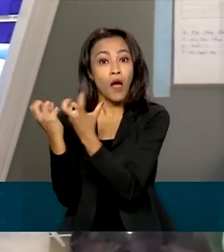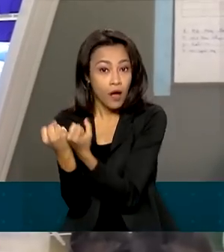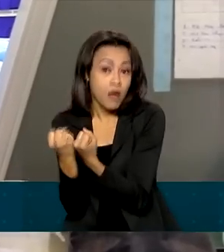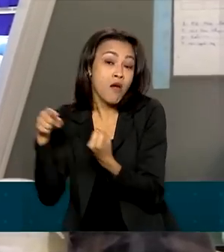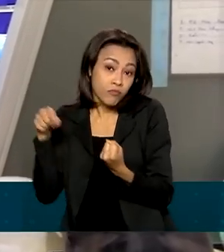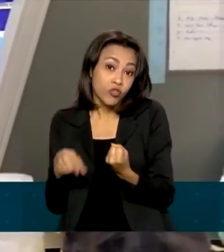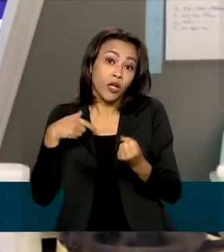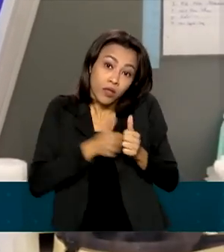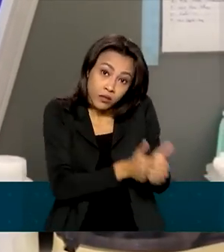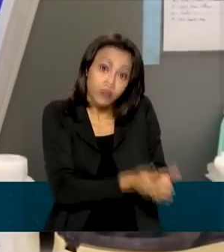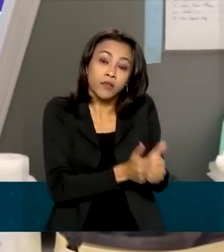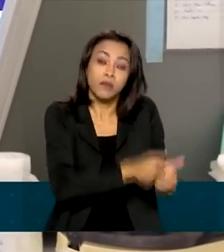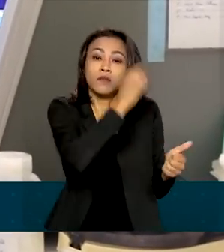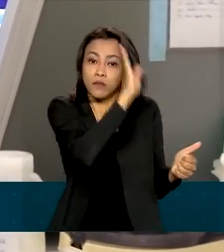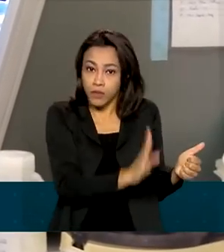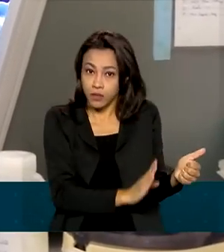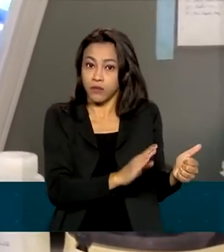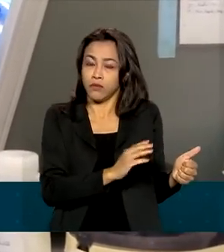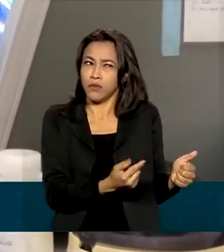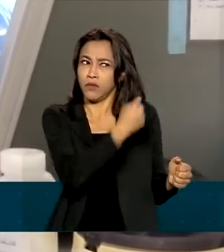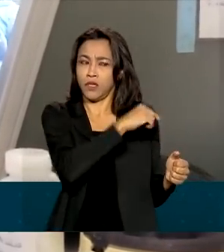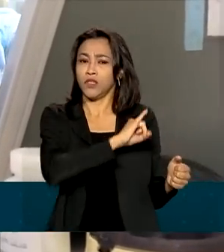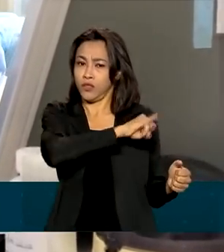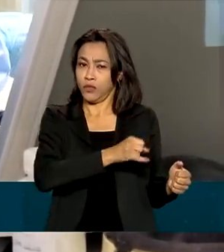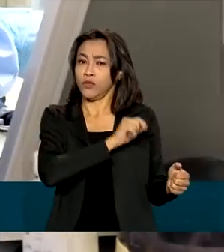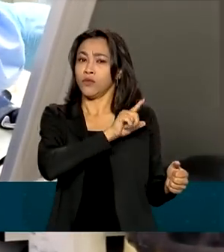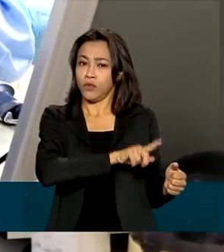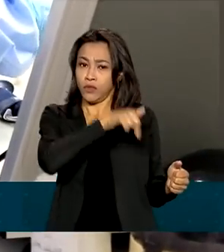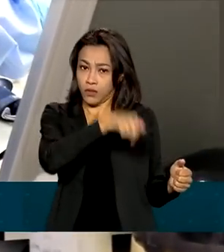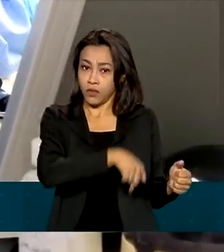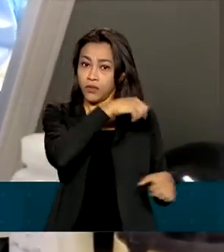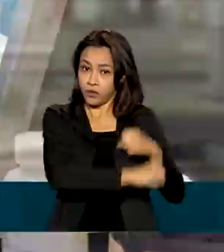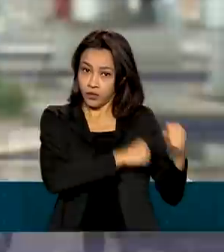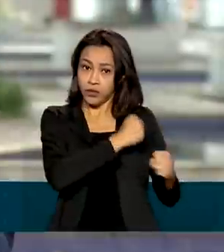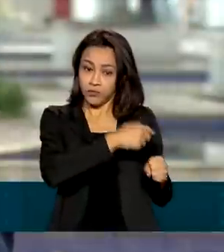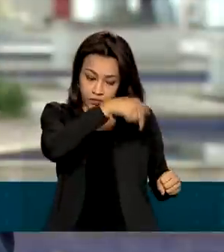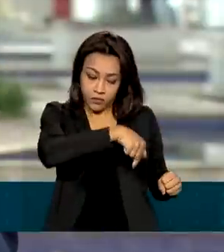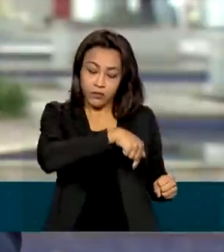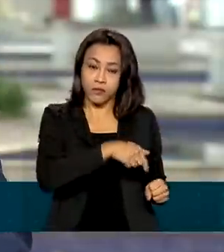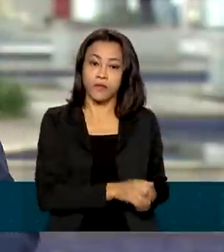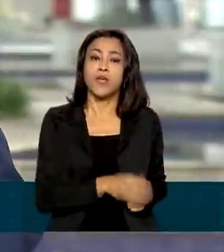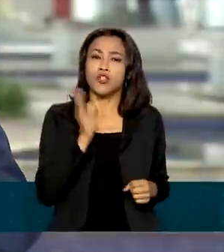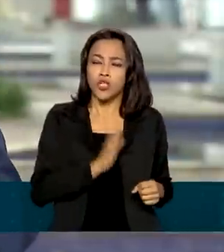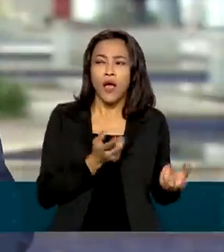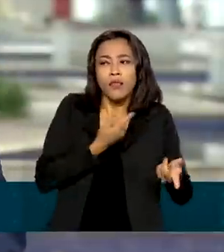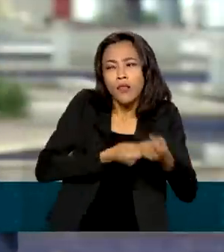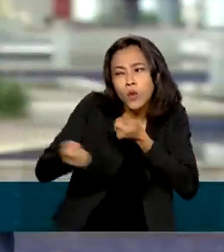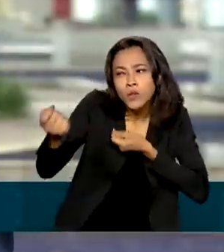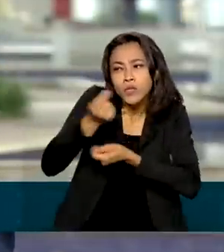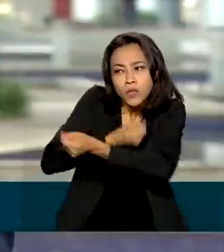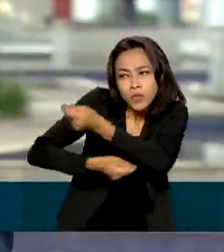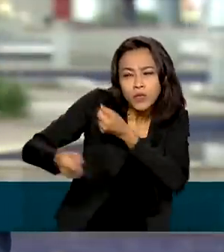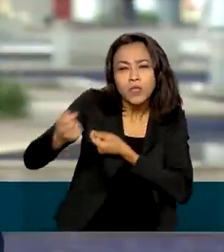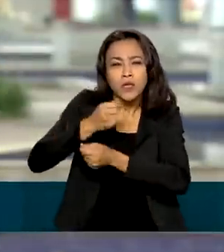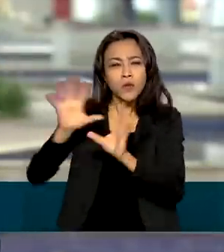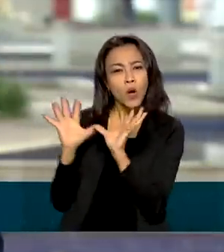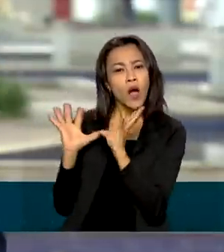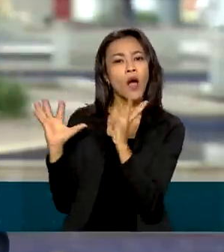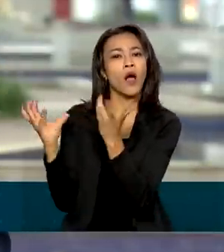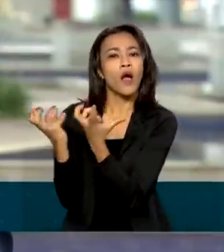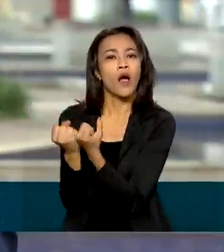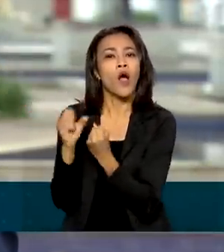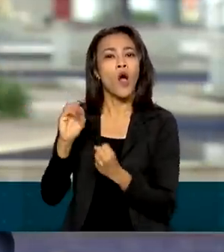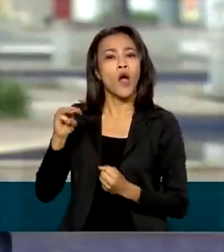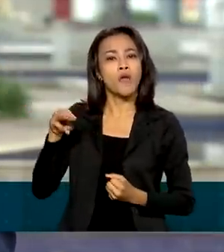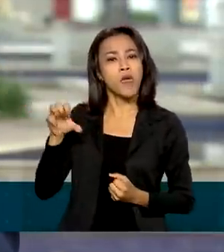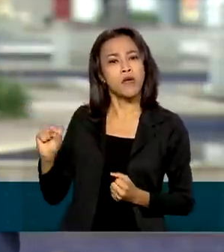julho deste ano. A pasta, o Ministério da Saúde, também informou que está negociando, está articulando com a OMS também